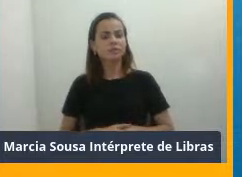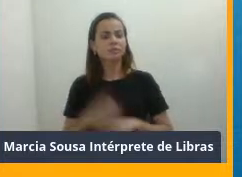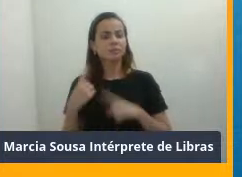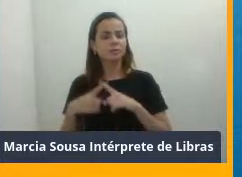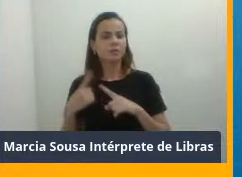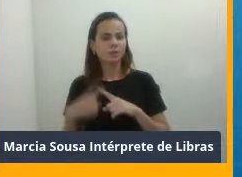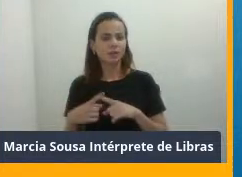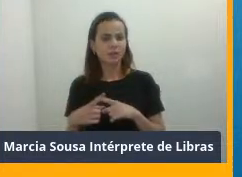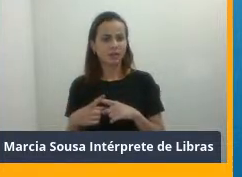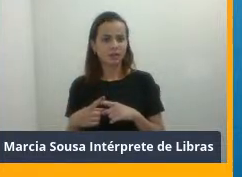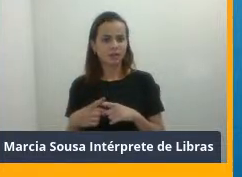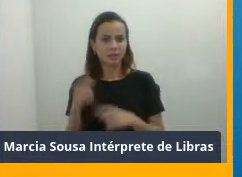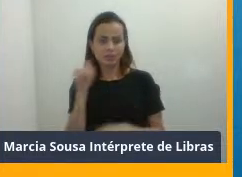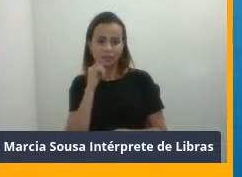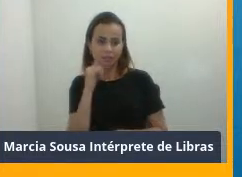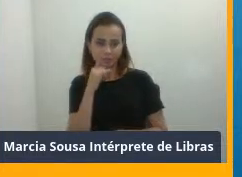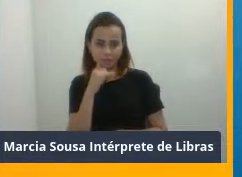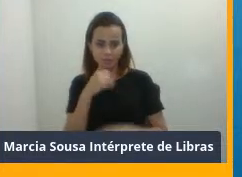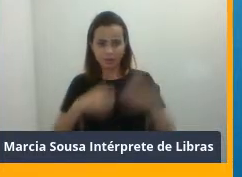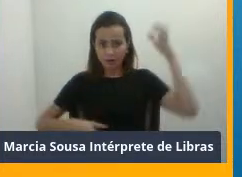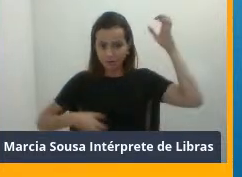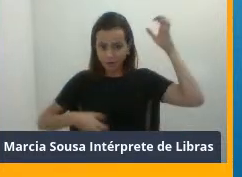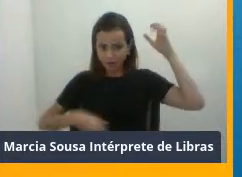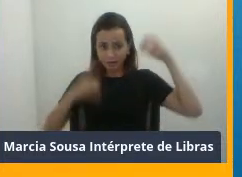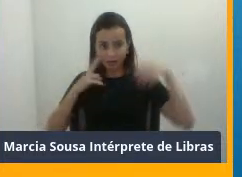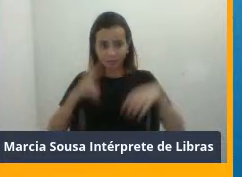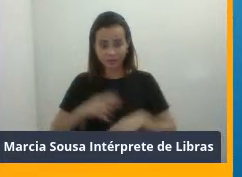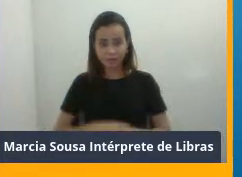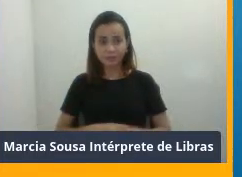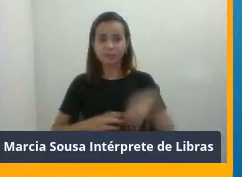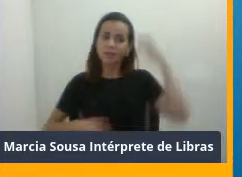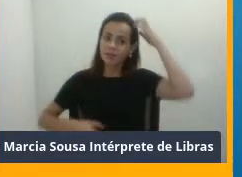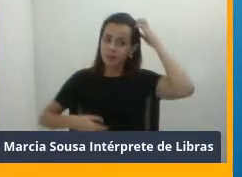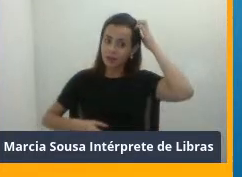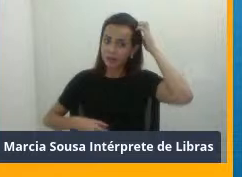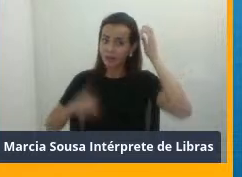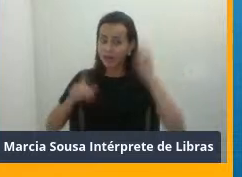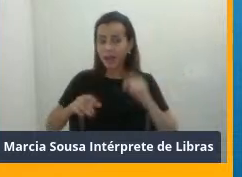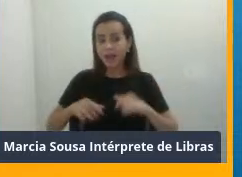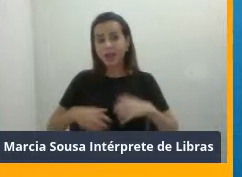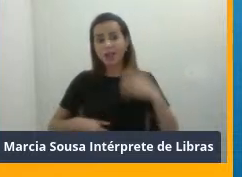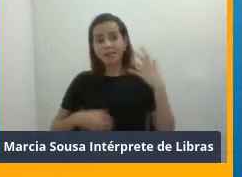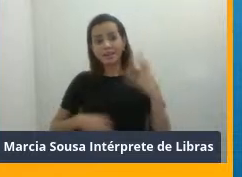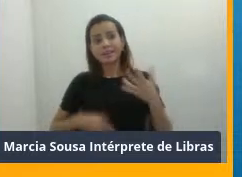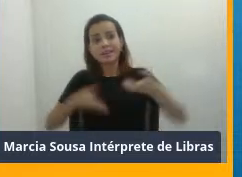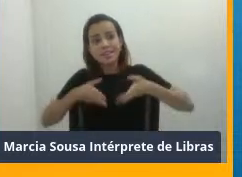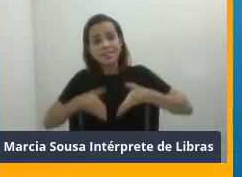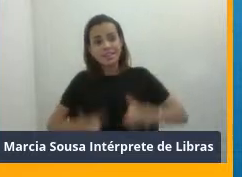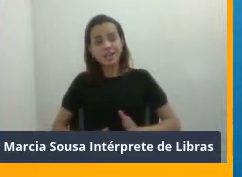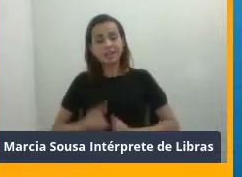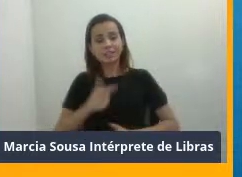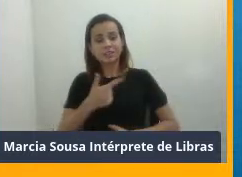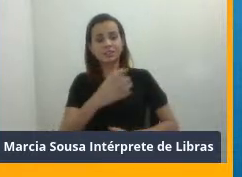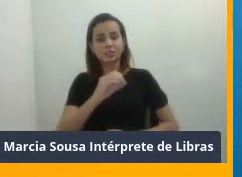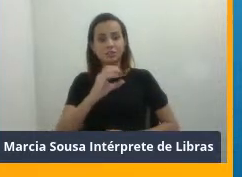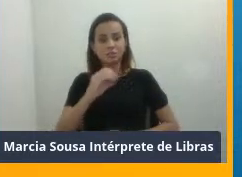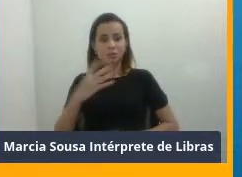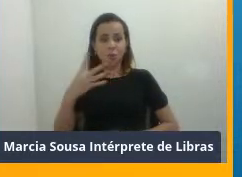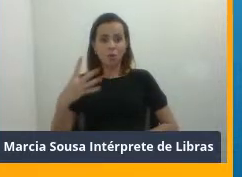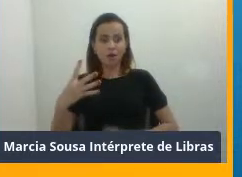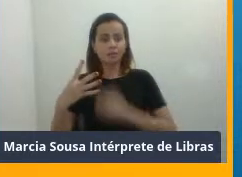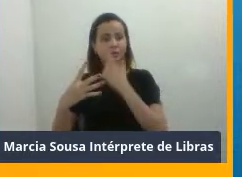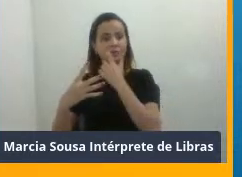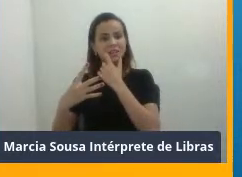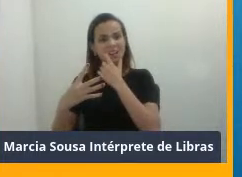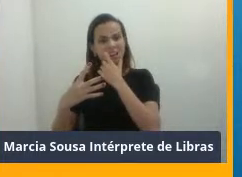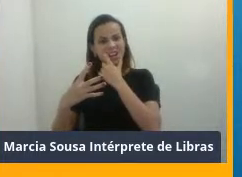macaquinha que vocês estão vendo aí é uma macaquinha que nasceu em 2004, ou melhor,